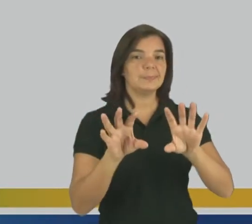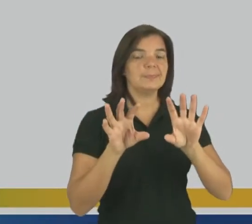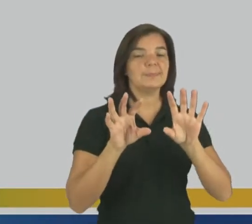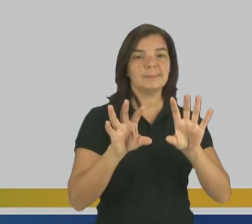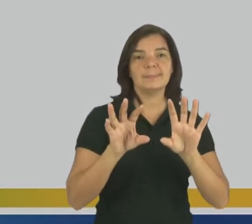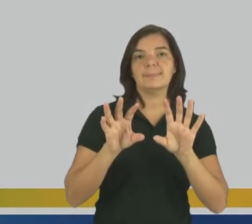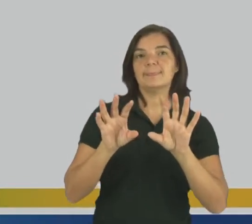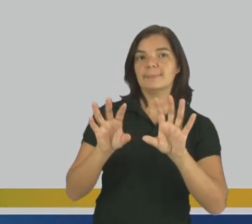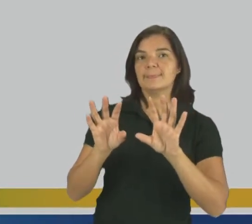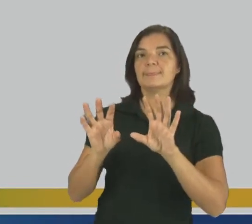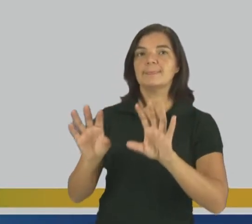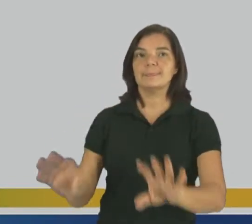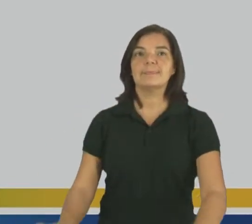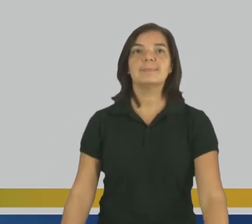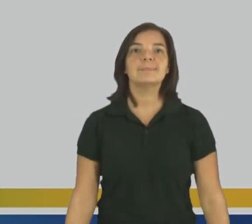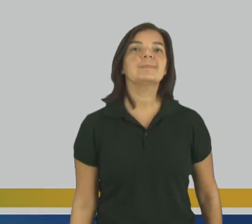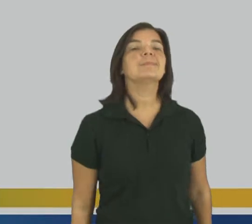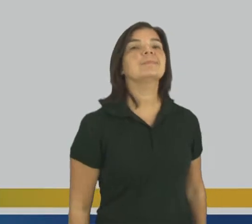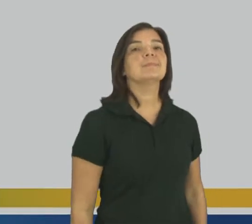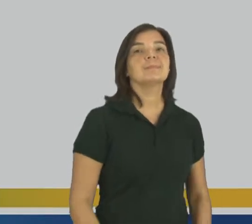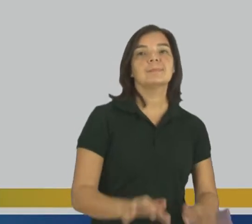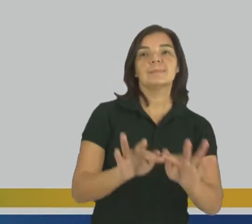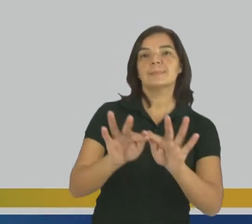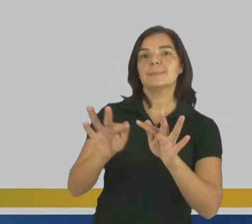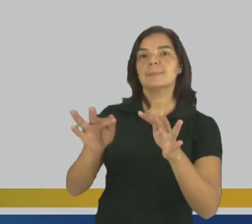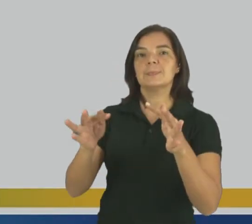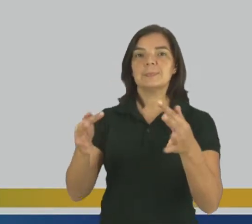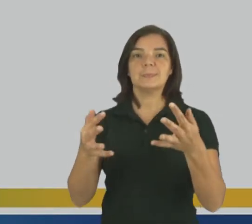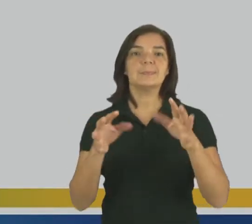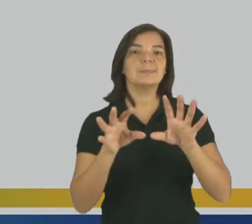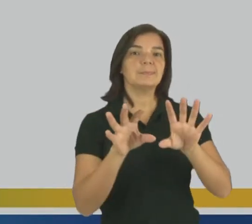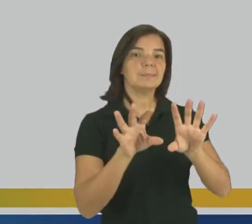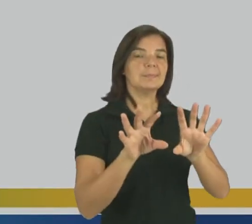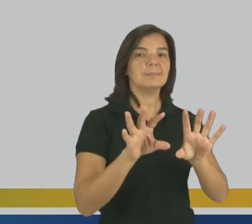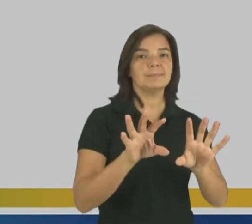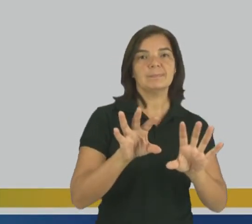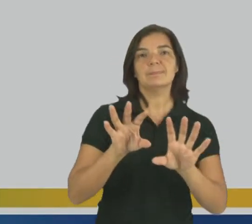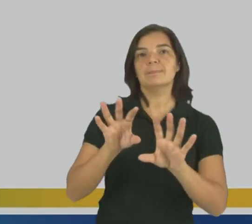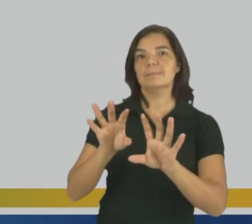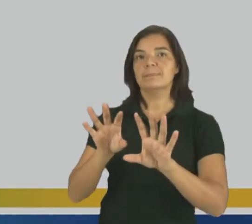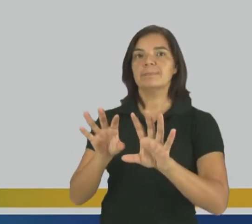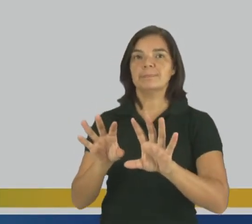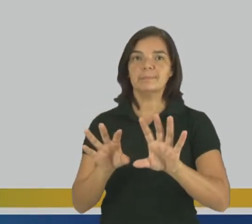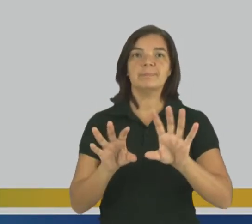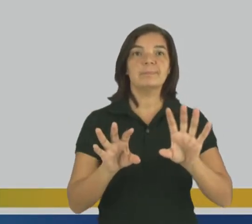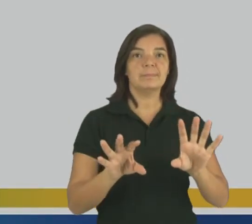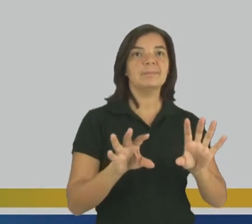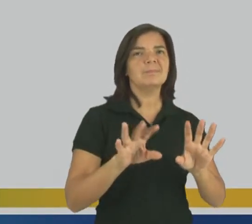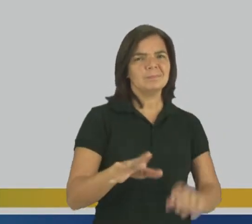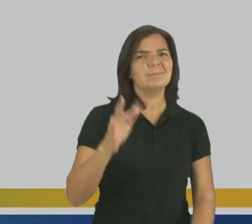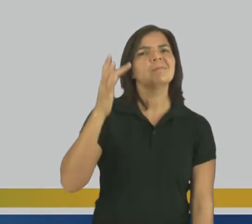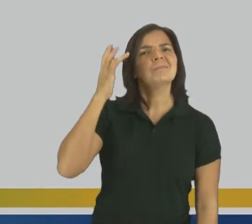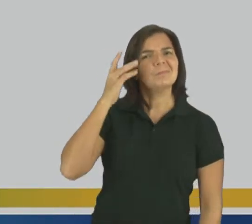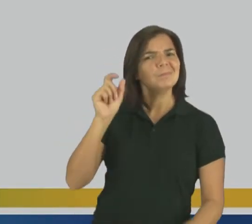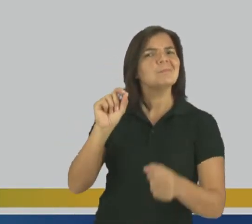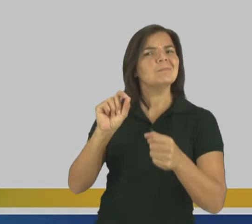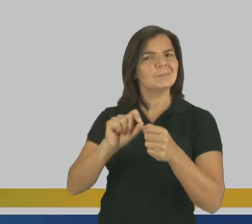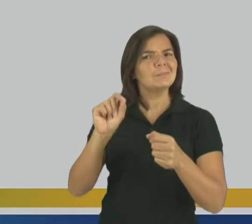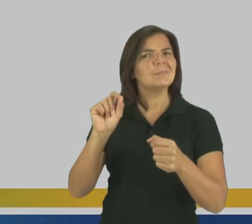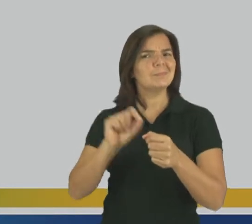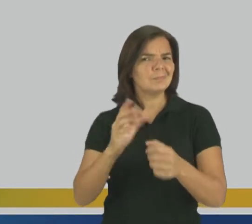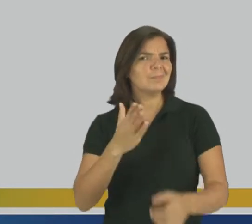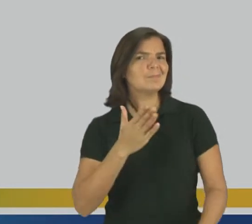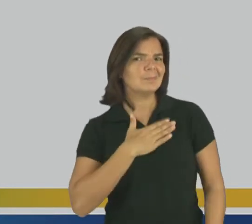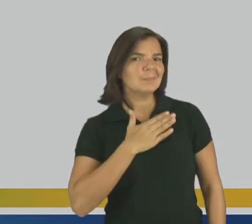assim É simples assim Será que alguém um dia